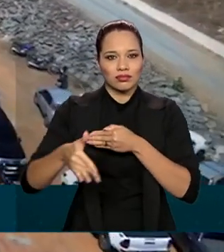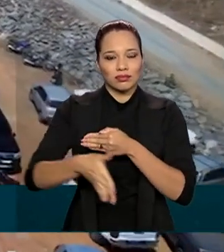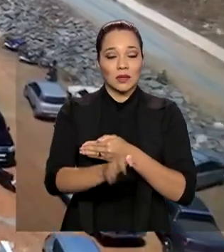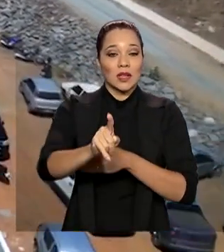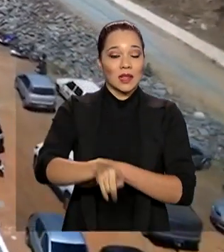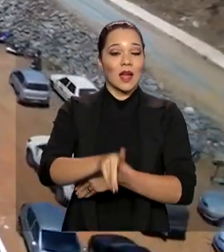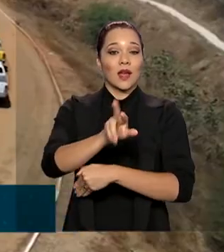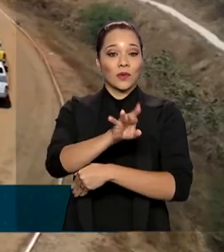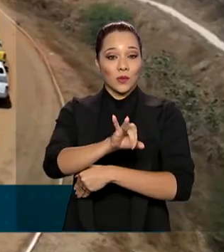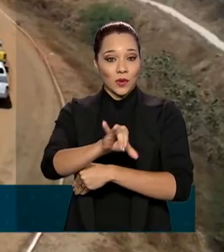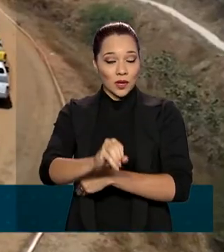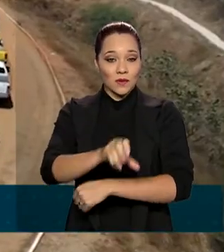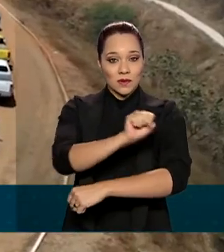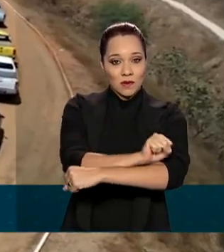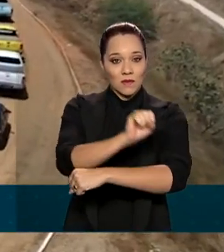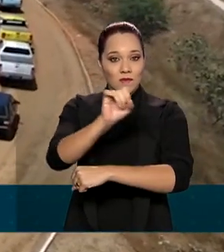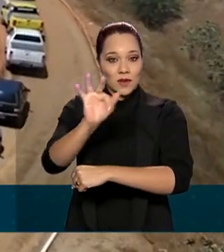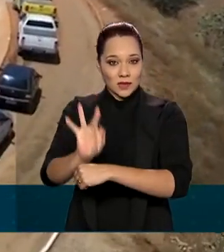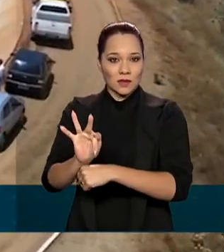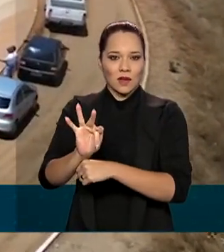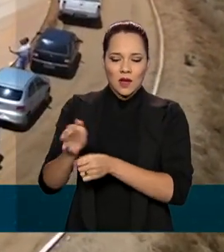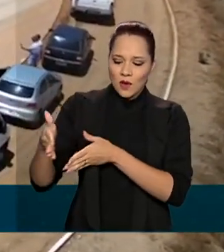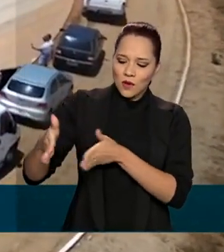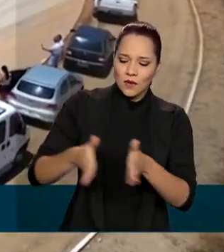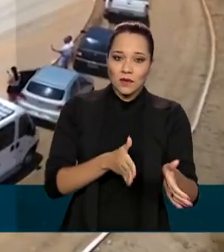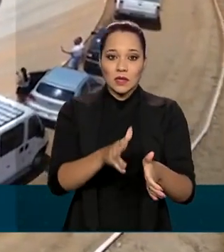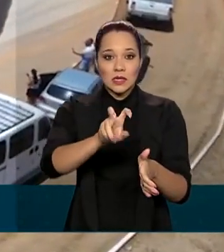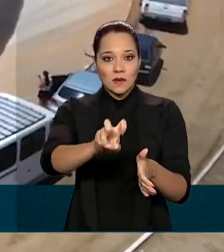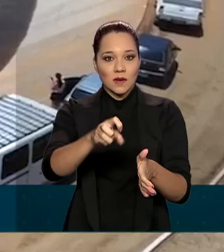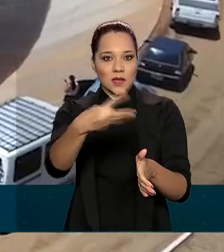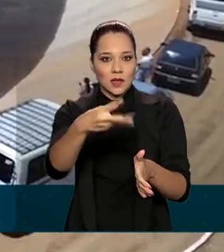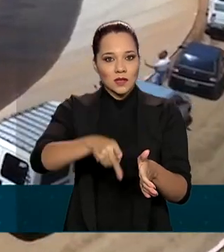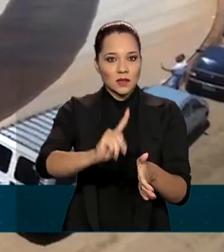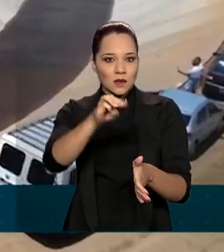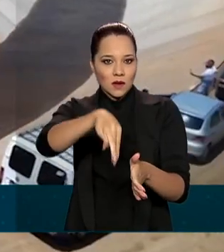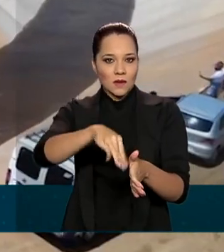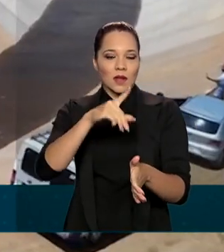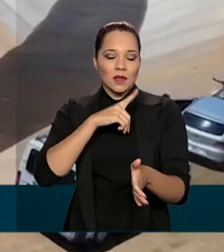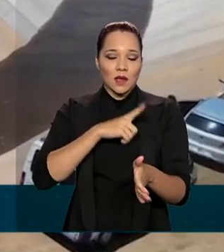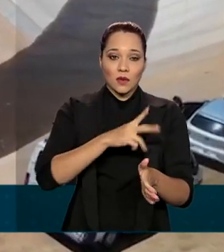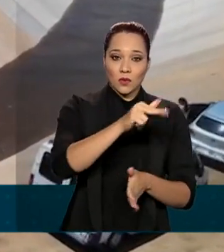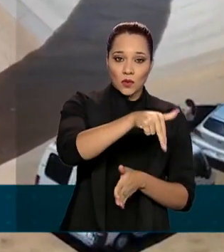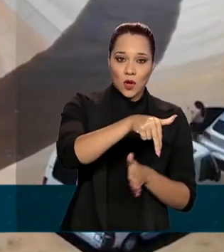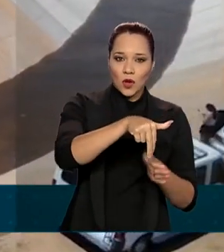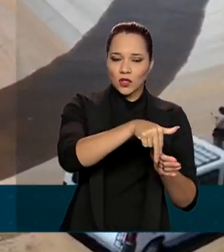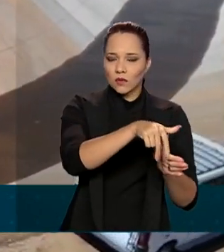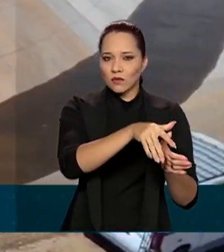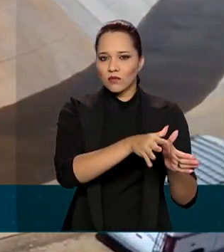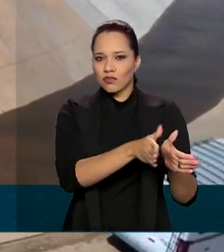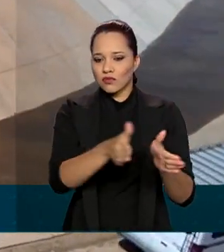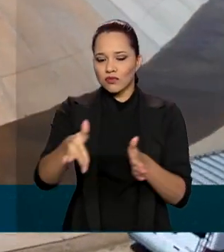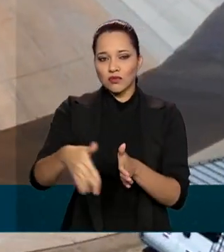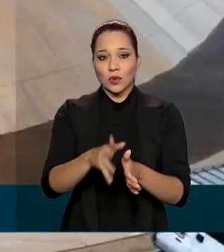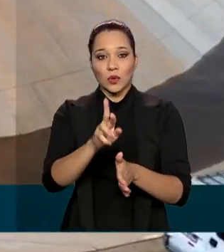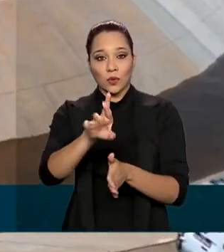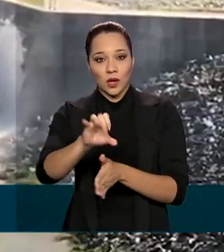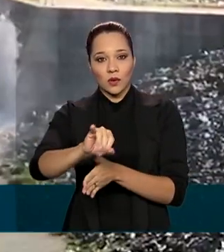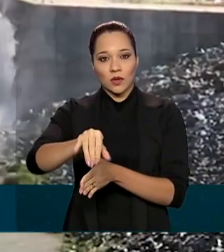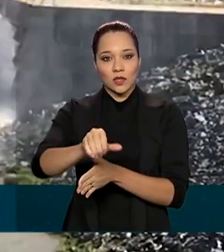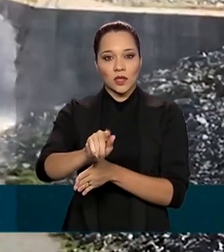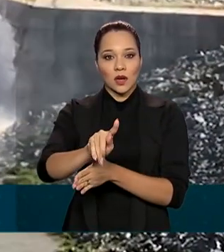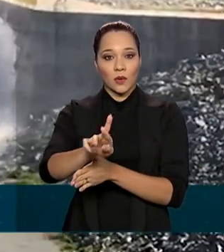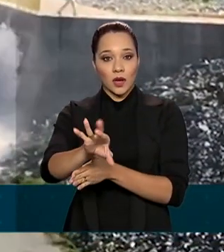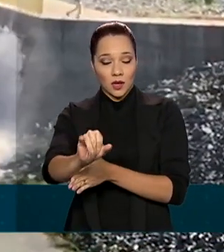Francisco. O trecho de 53 quilômetros transportará as águas do eixo norte para a bacia do Rio Jaguaribe. De lá,